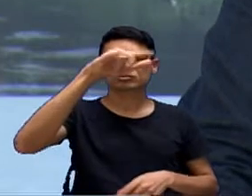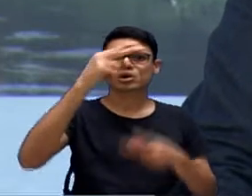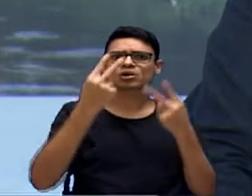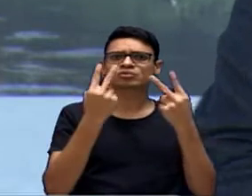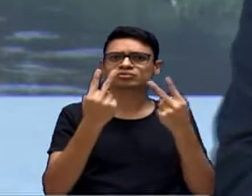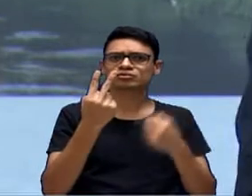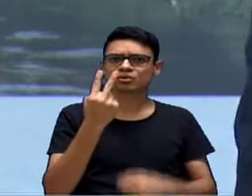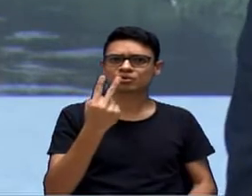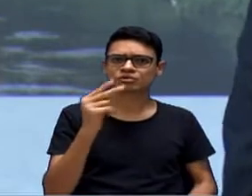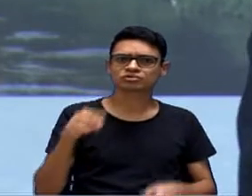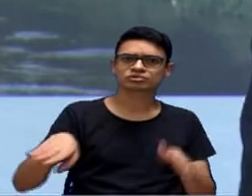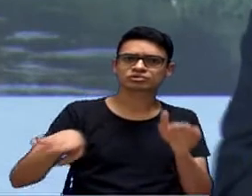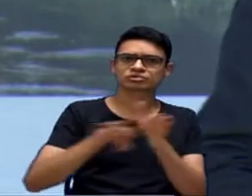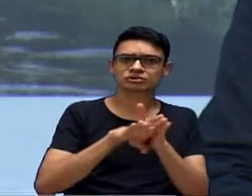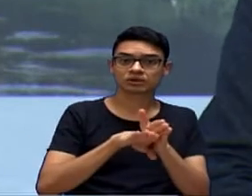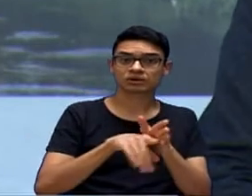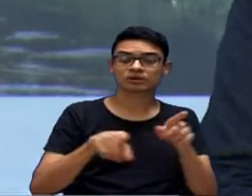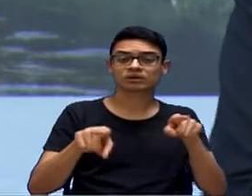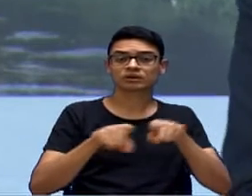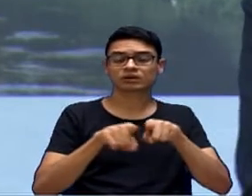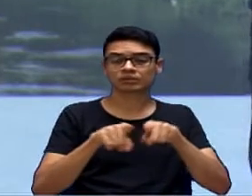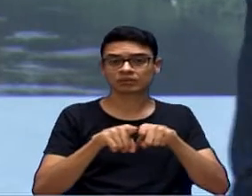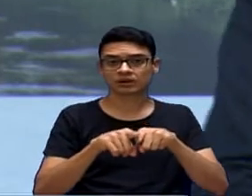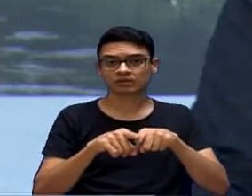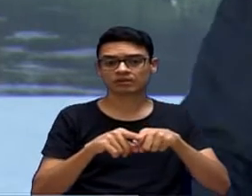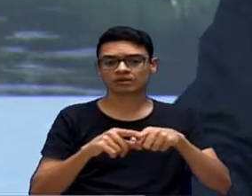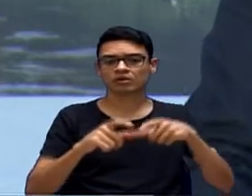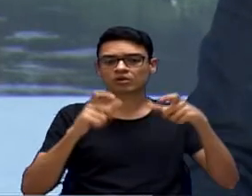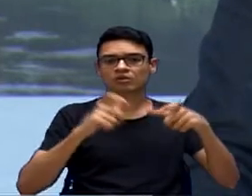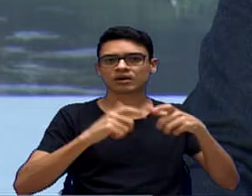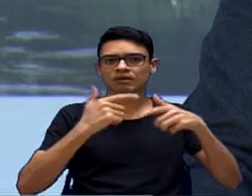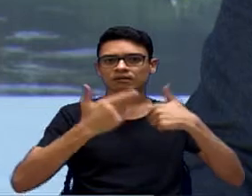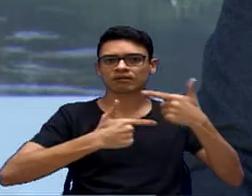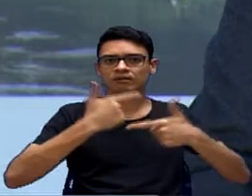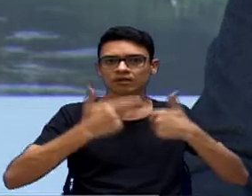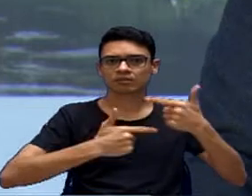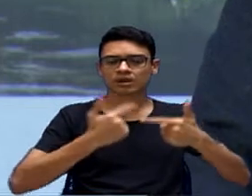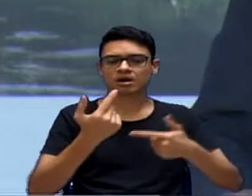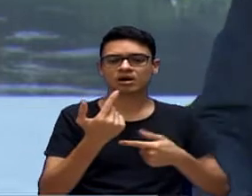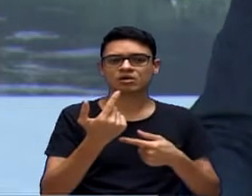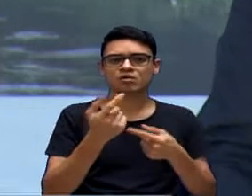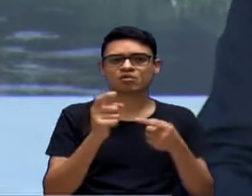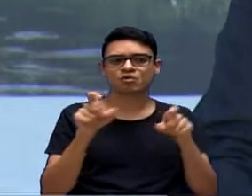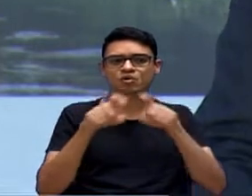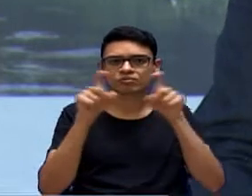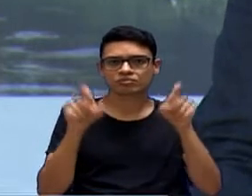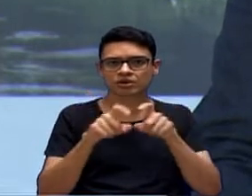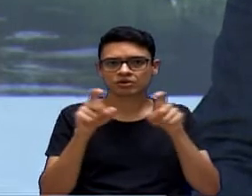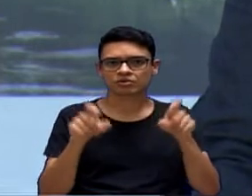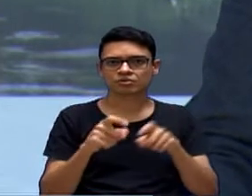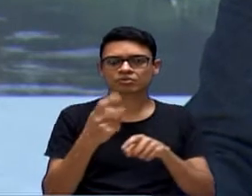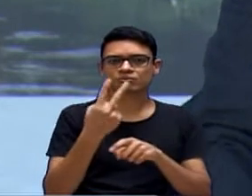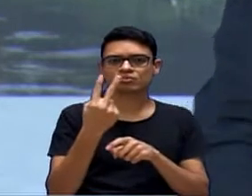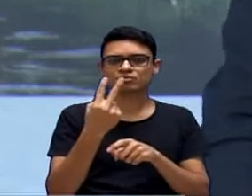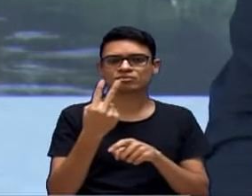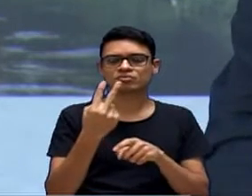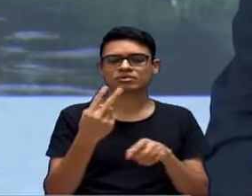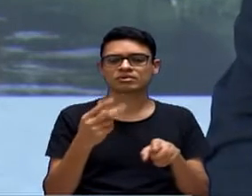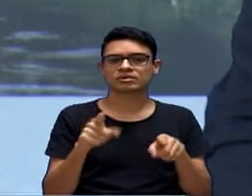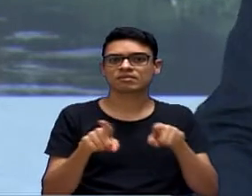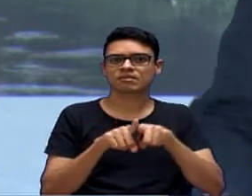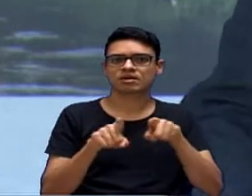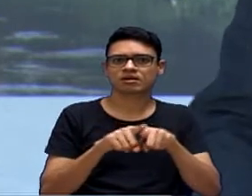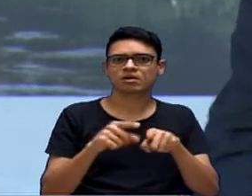Criminalística, mas também uma workstation e mais três computadores administrativos. É o nosso mandato pensando no bem-estar